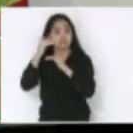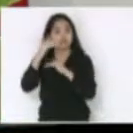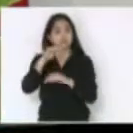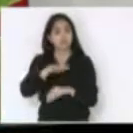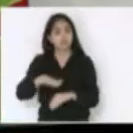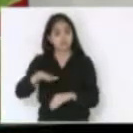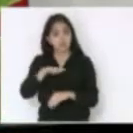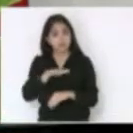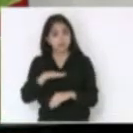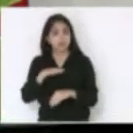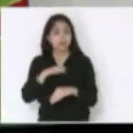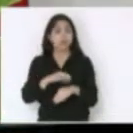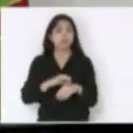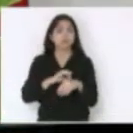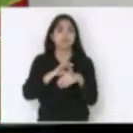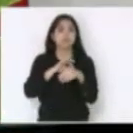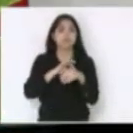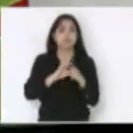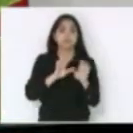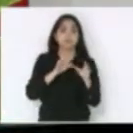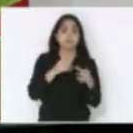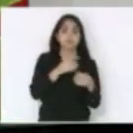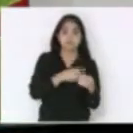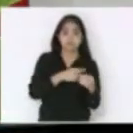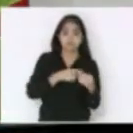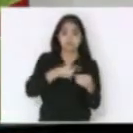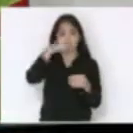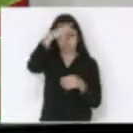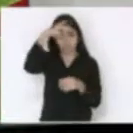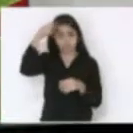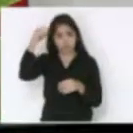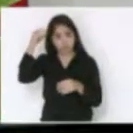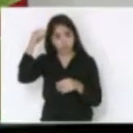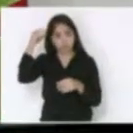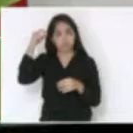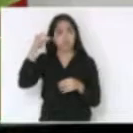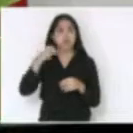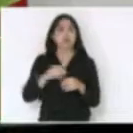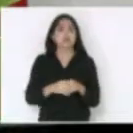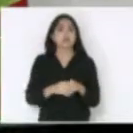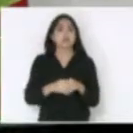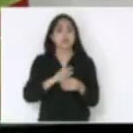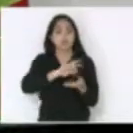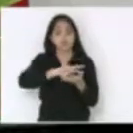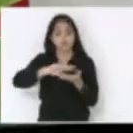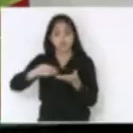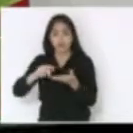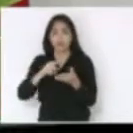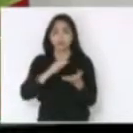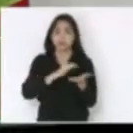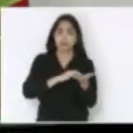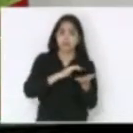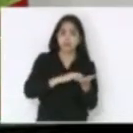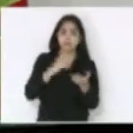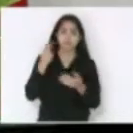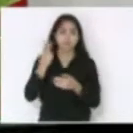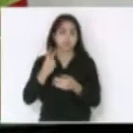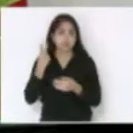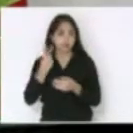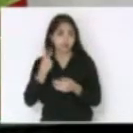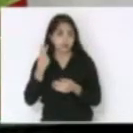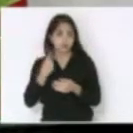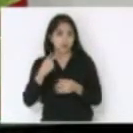regional lideranças do município prefeito municipal e muitas lideranças do município secretários vereadores